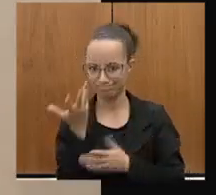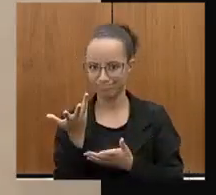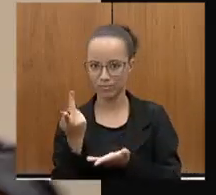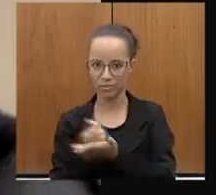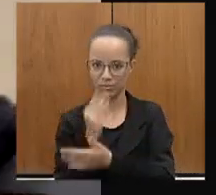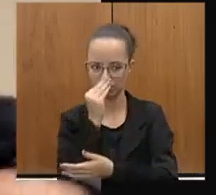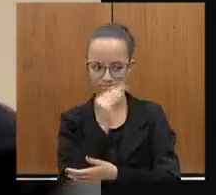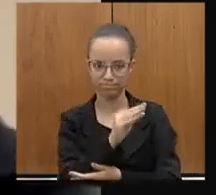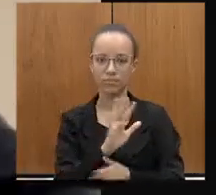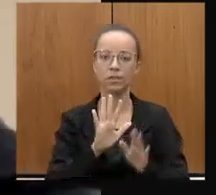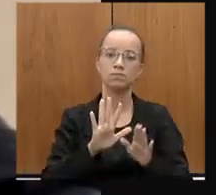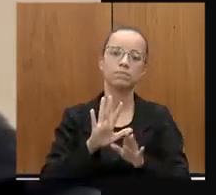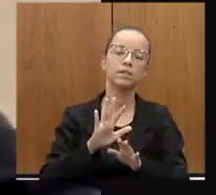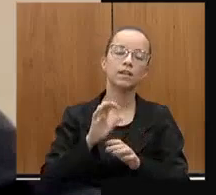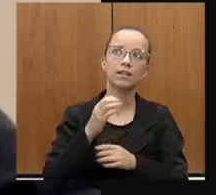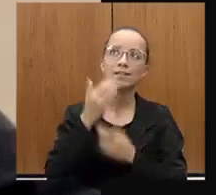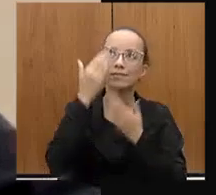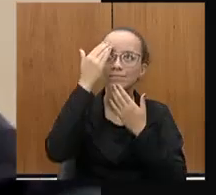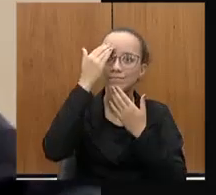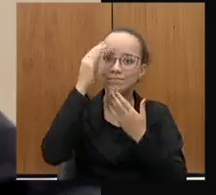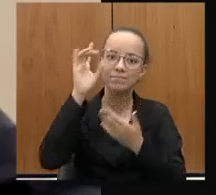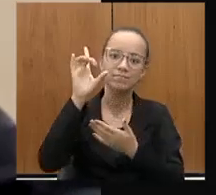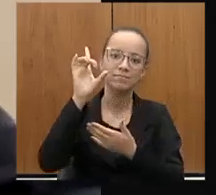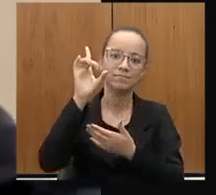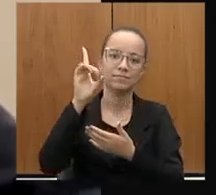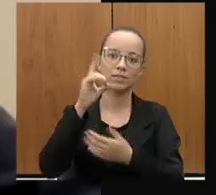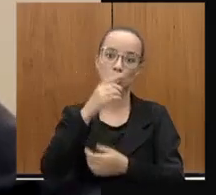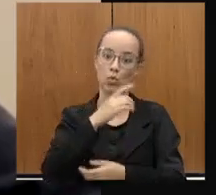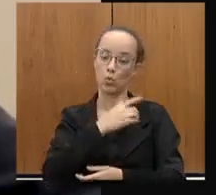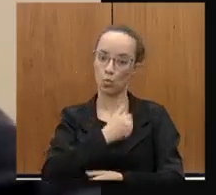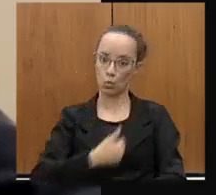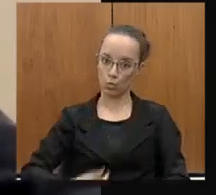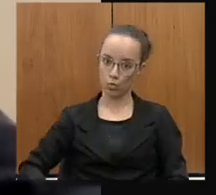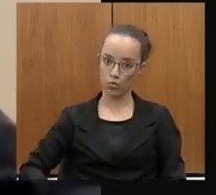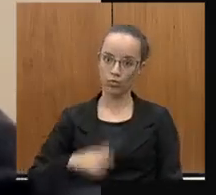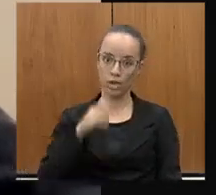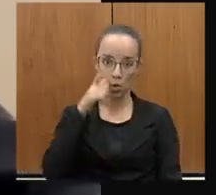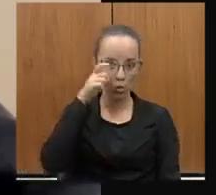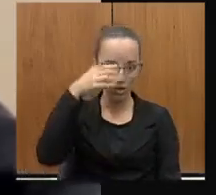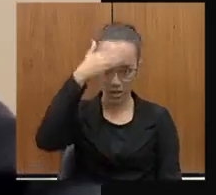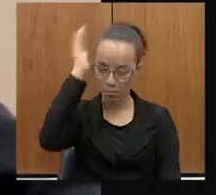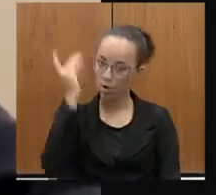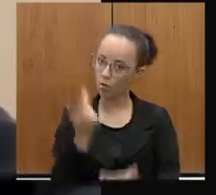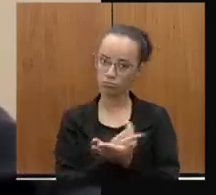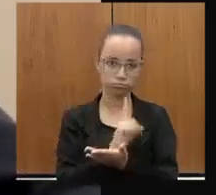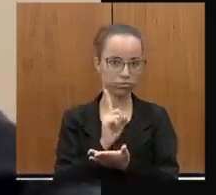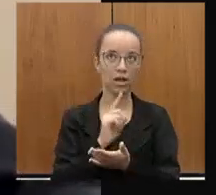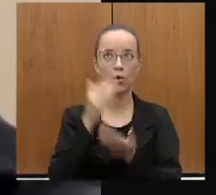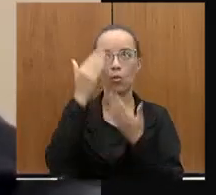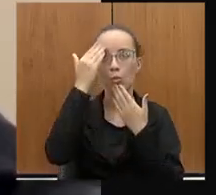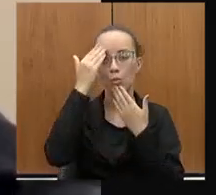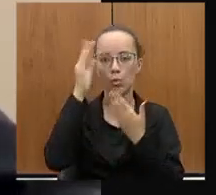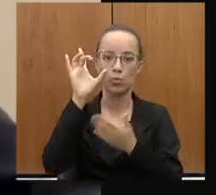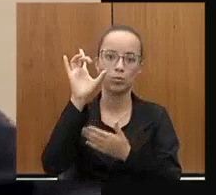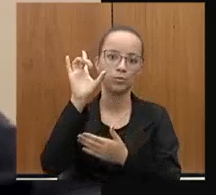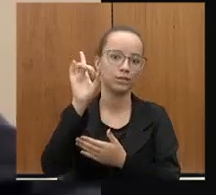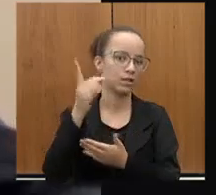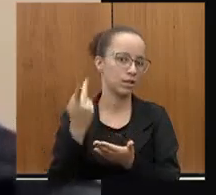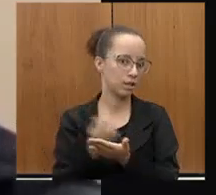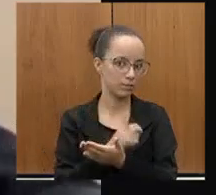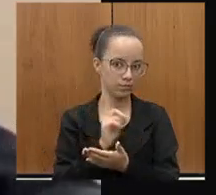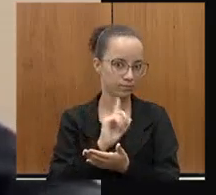coisa que, graças a Deus, não aconteceu no governo Zema, coisa que, graças a Deus, não aconteceu